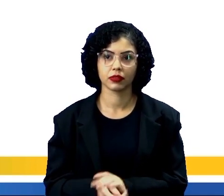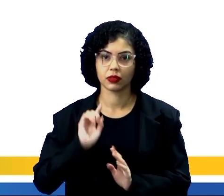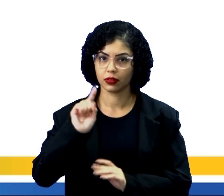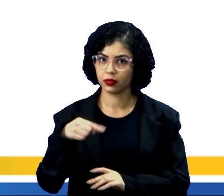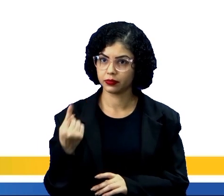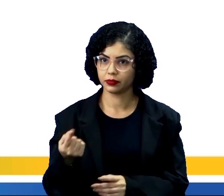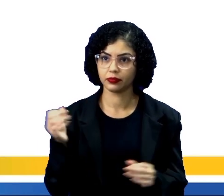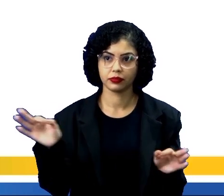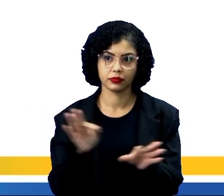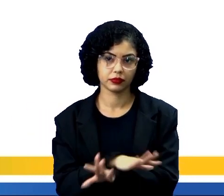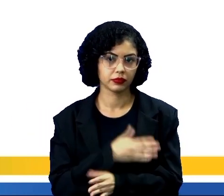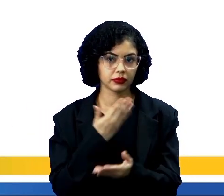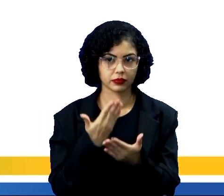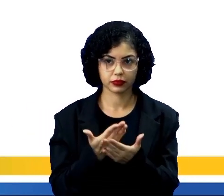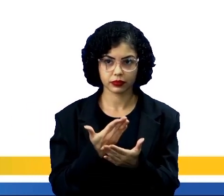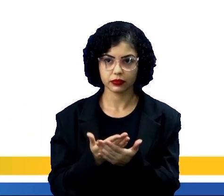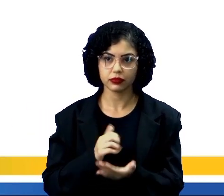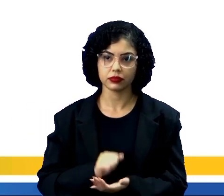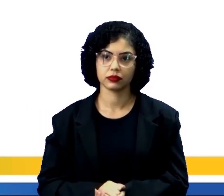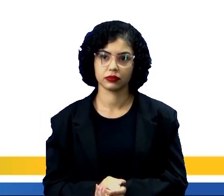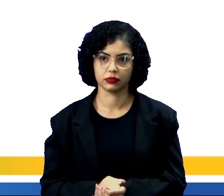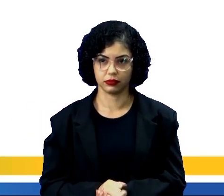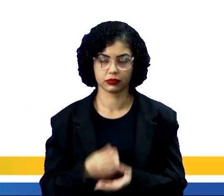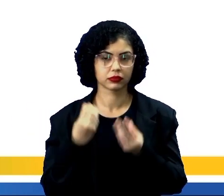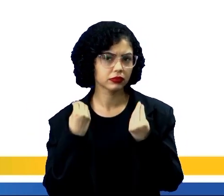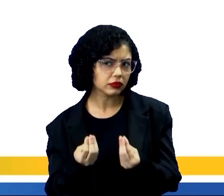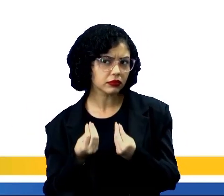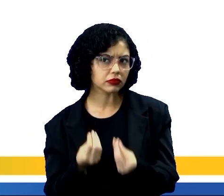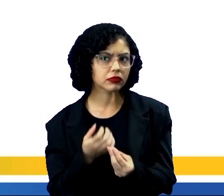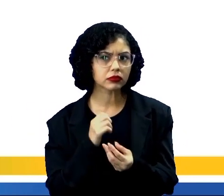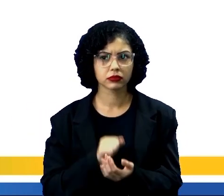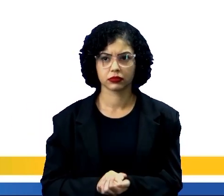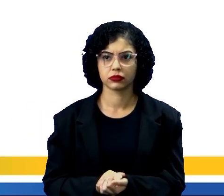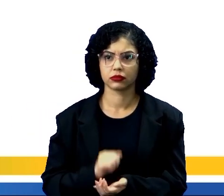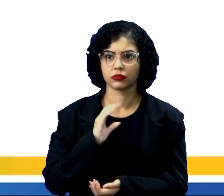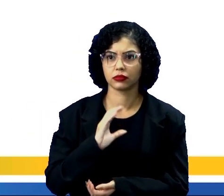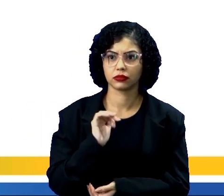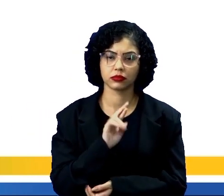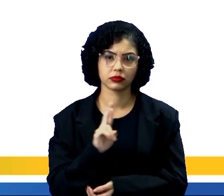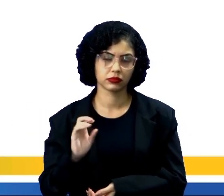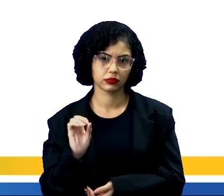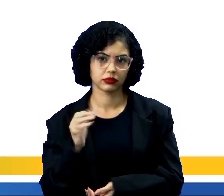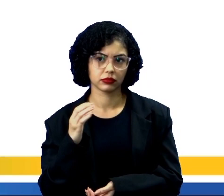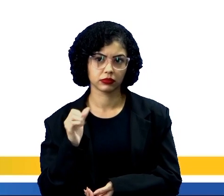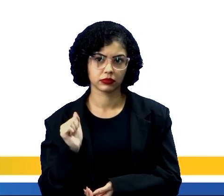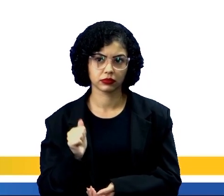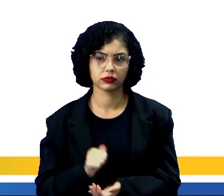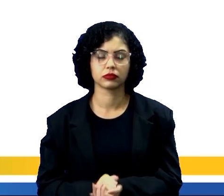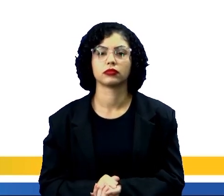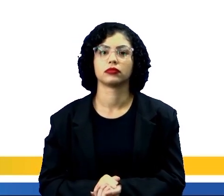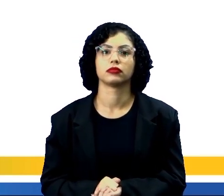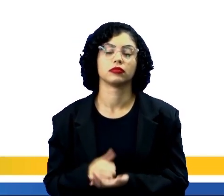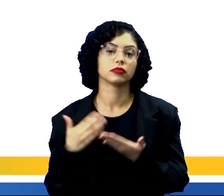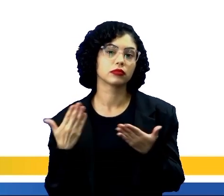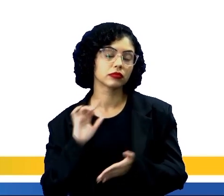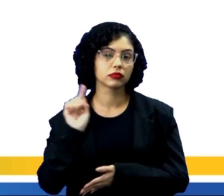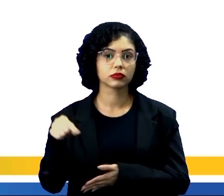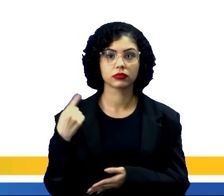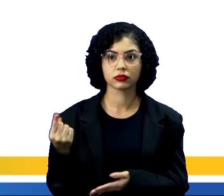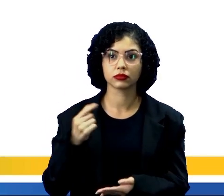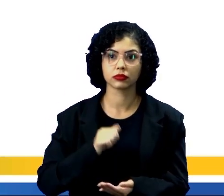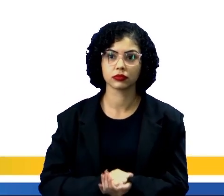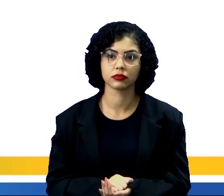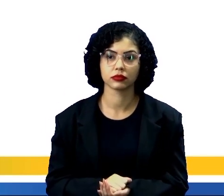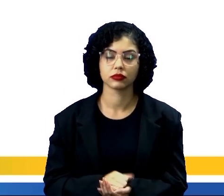Após o que acabamos de estudar, para que serviam as carroças? Então, depois